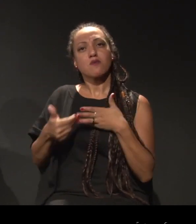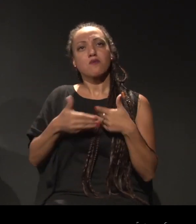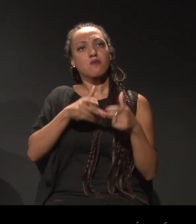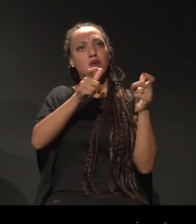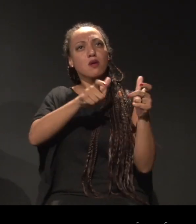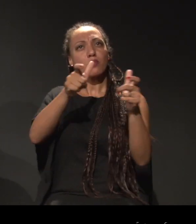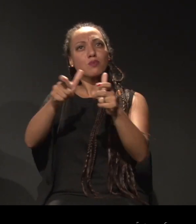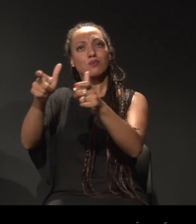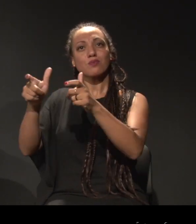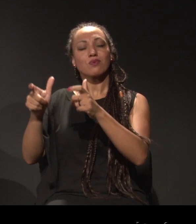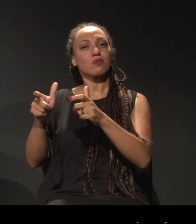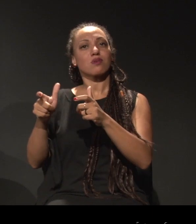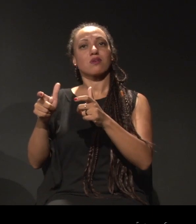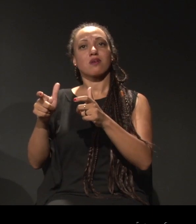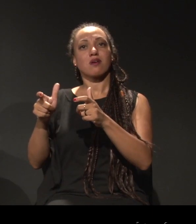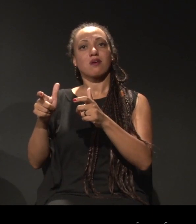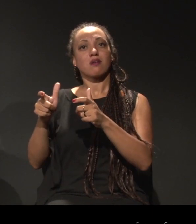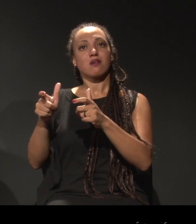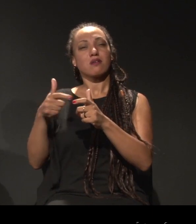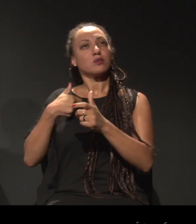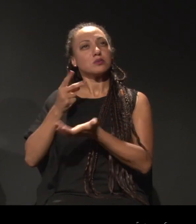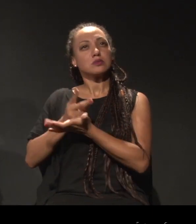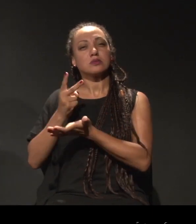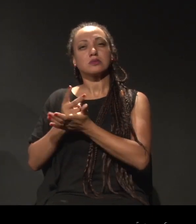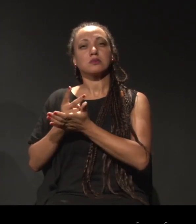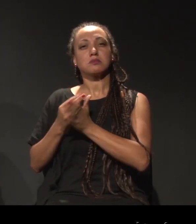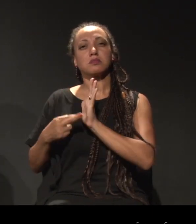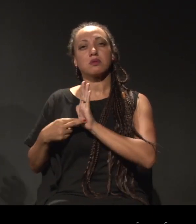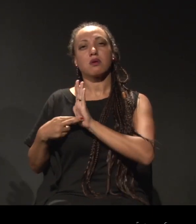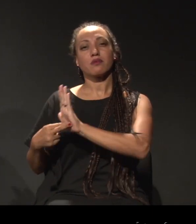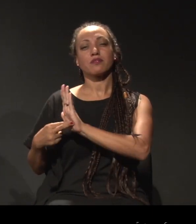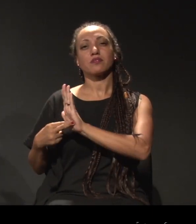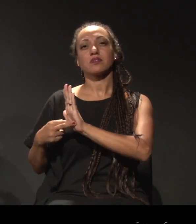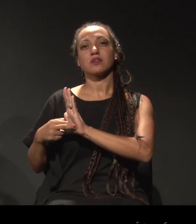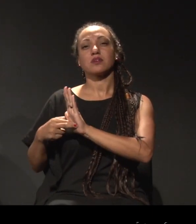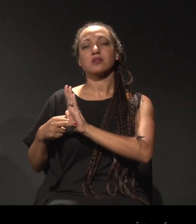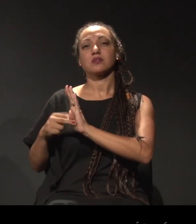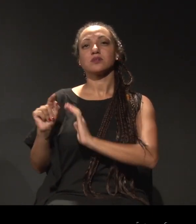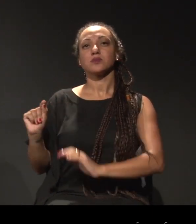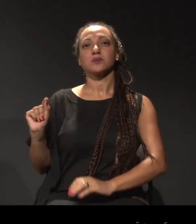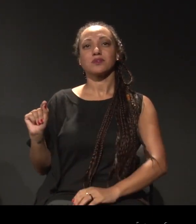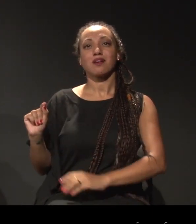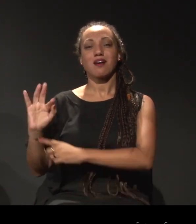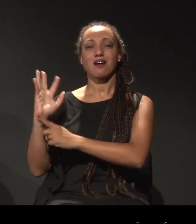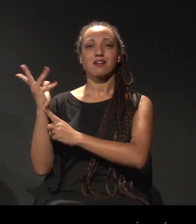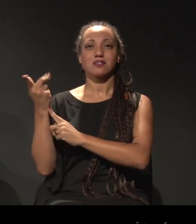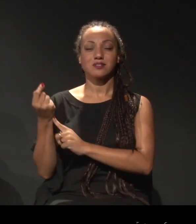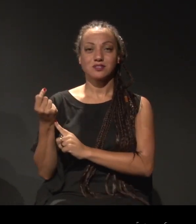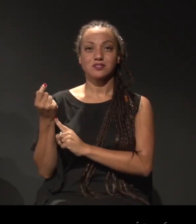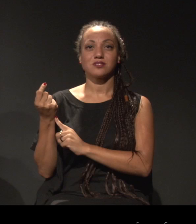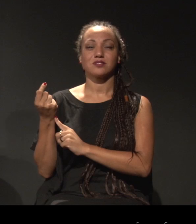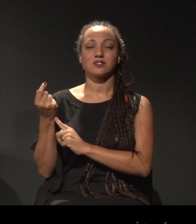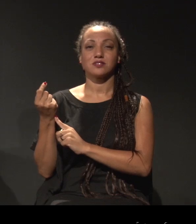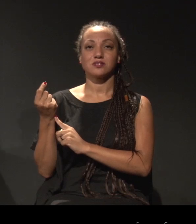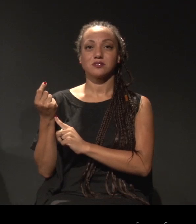ia não tinha como eu não me espelhar em artistas